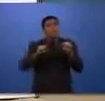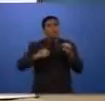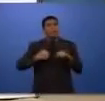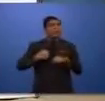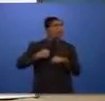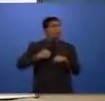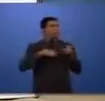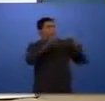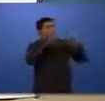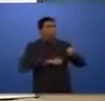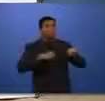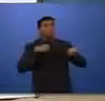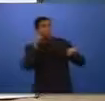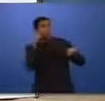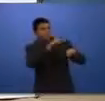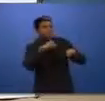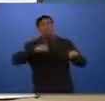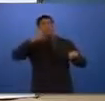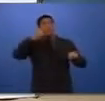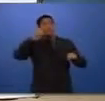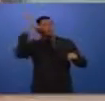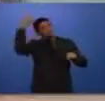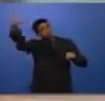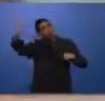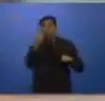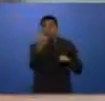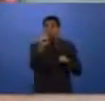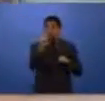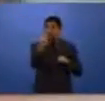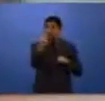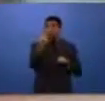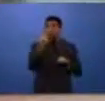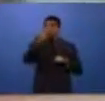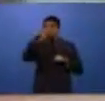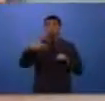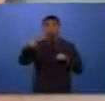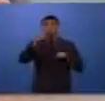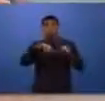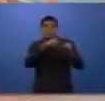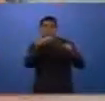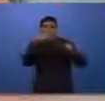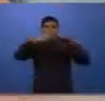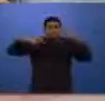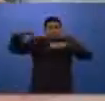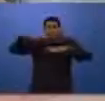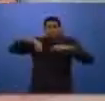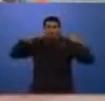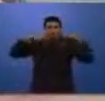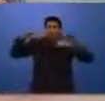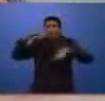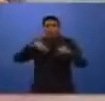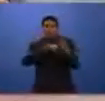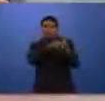ela pode fazer uma denúncia, sabedoria que aquela informação vai contribuir, vai ser levada às autoridades, vai ser investigada, vai ser